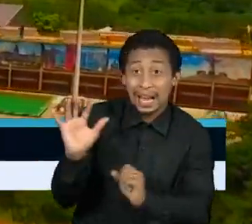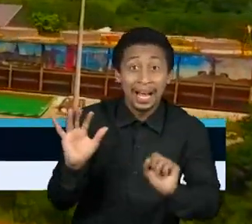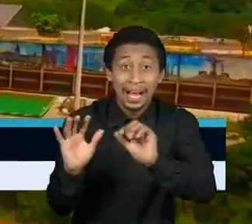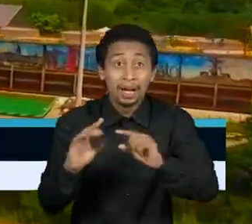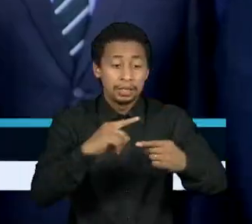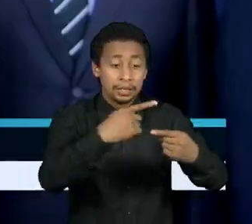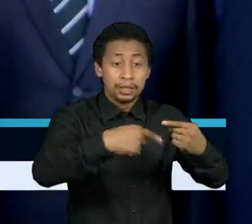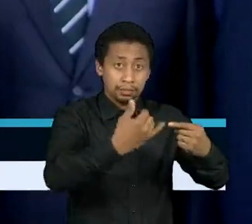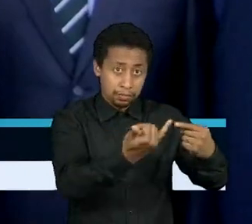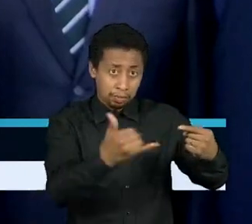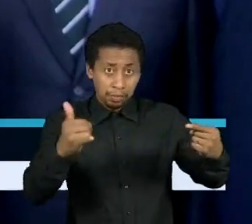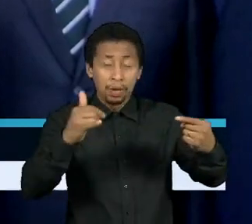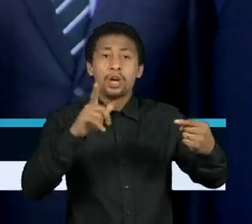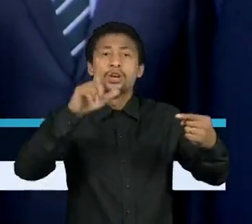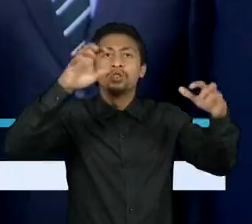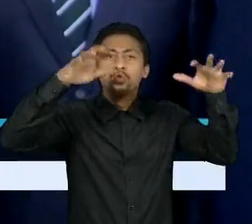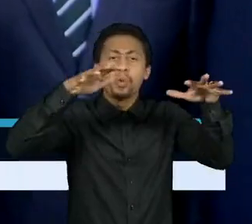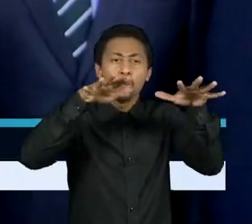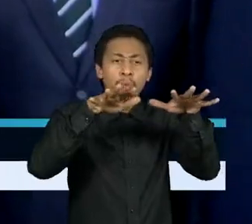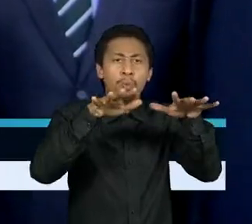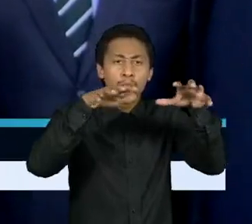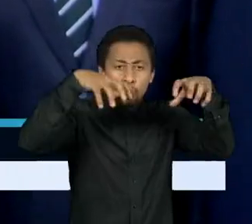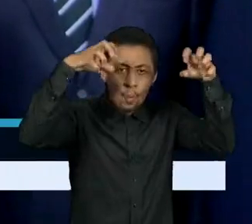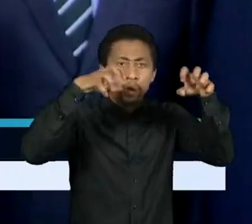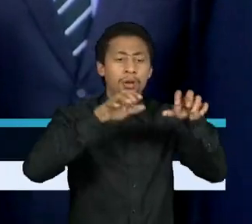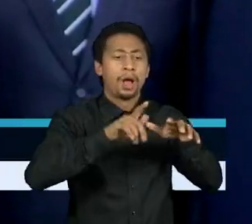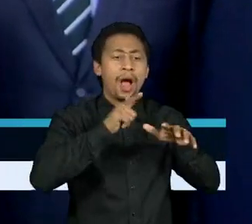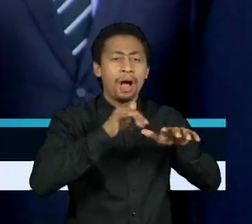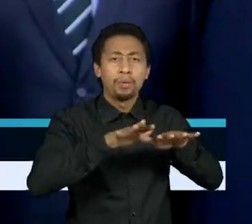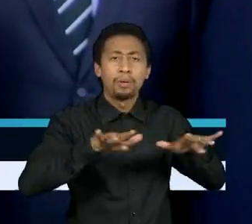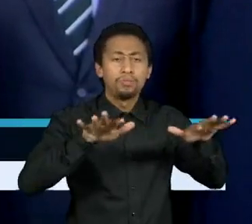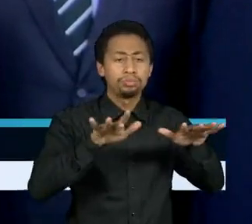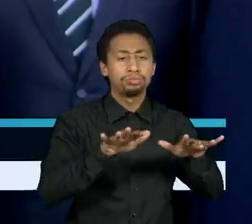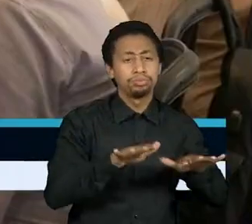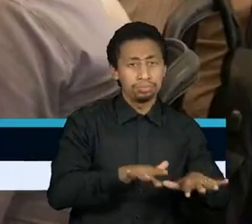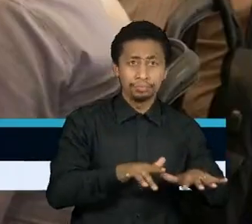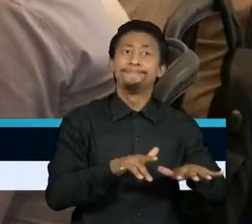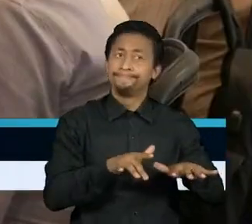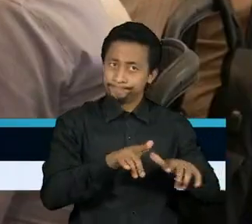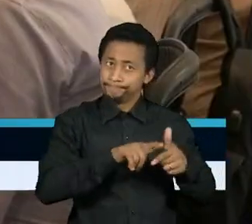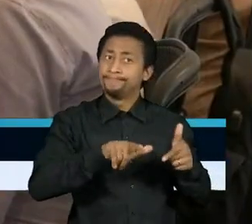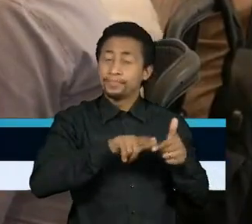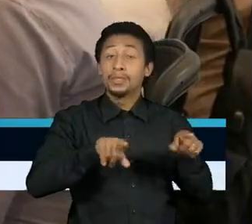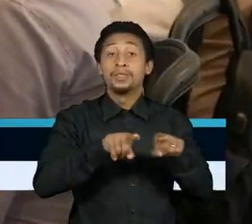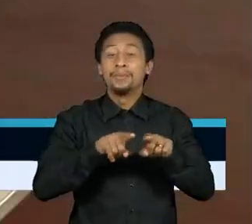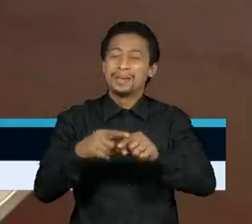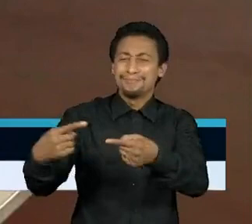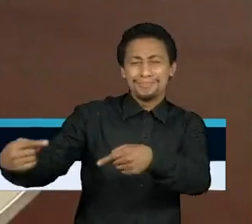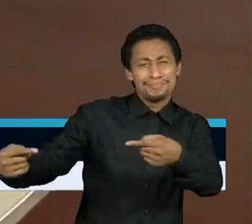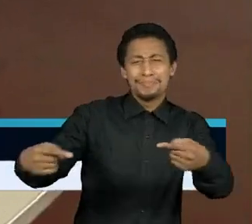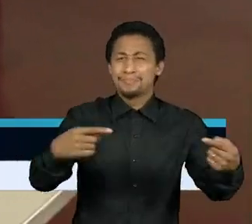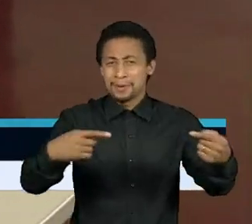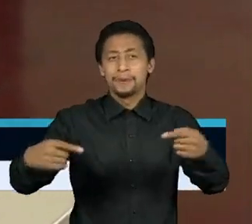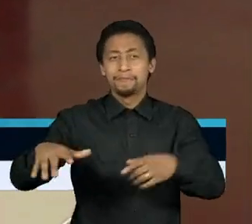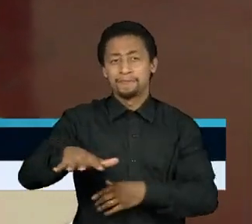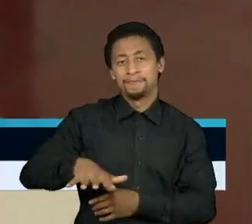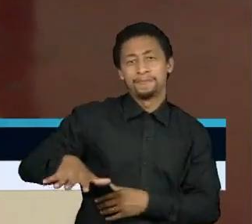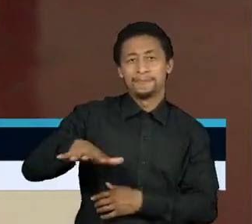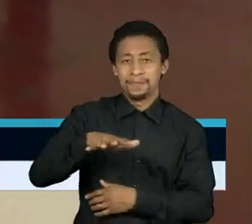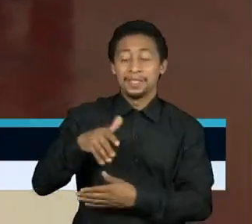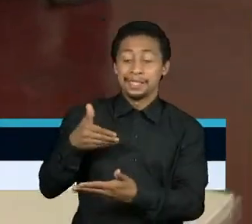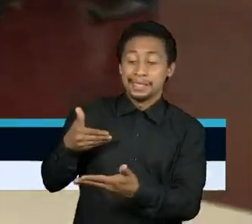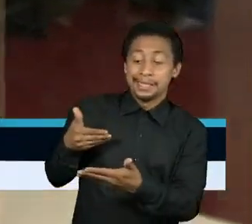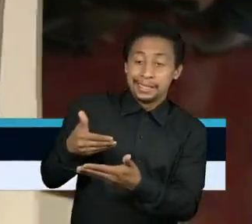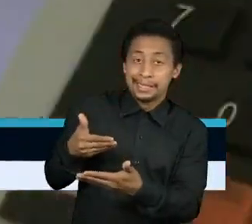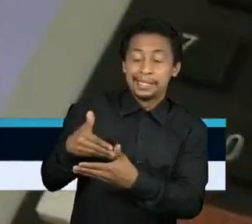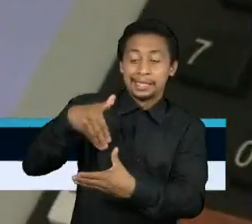e, recentemente, pela turbulência política e pelas incertezas típicas de véspera de